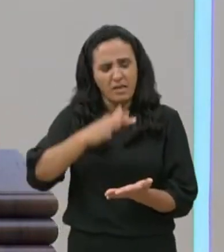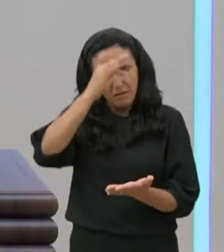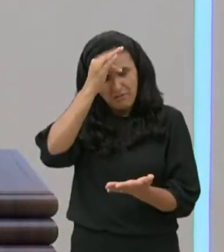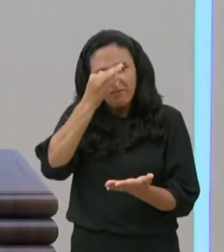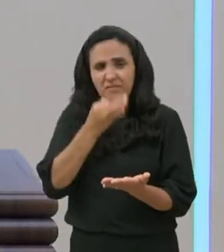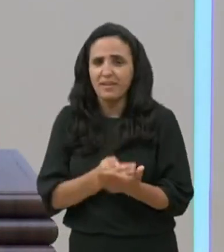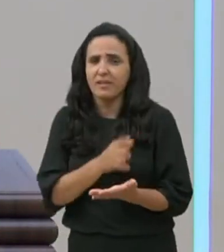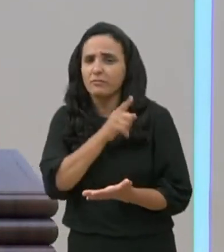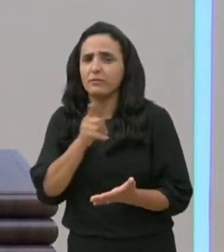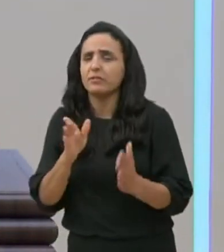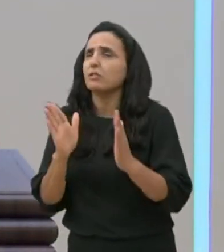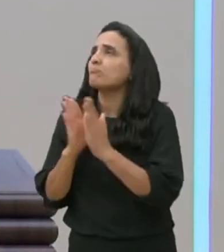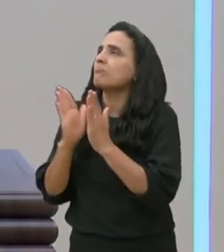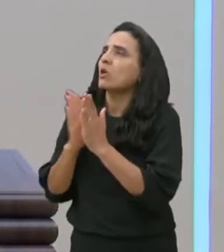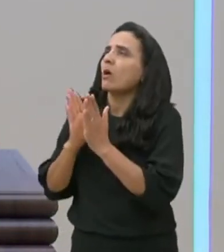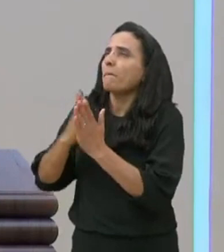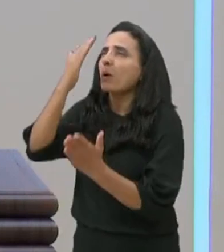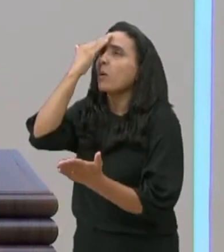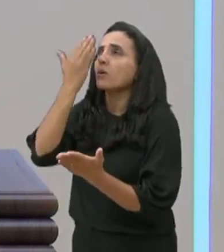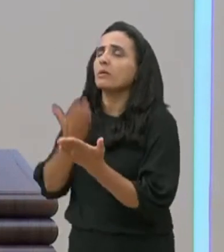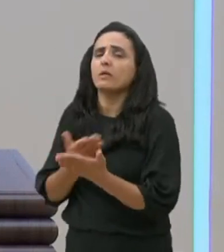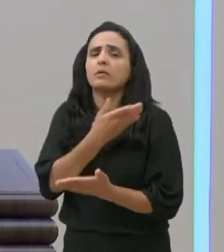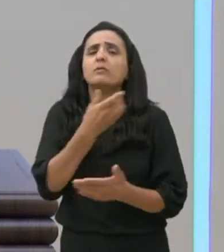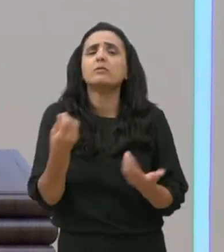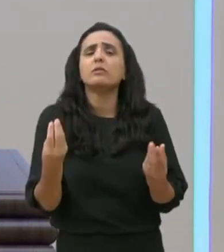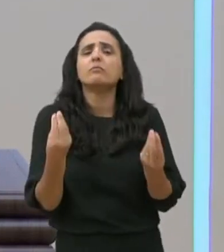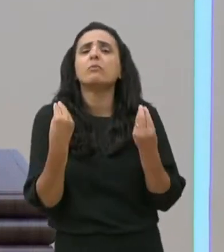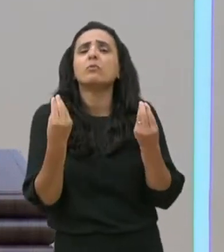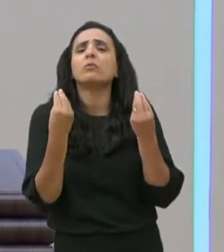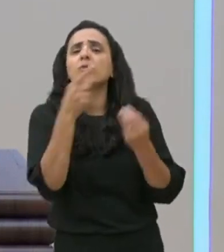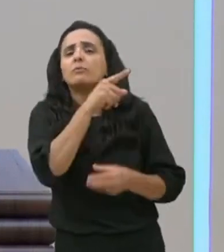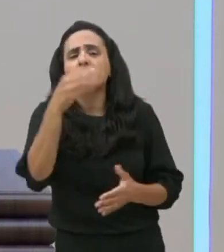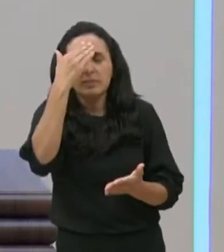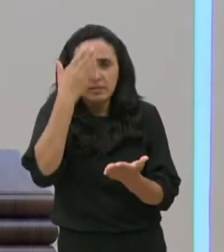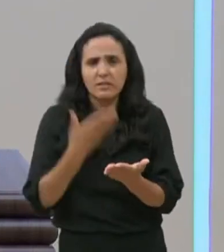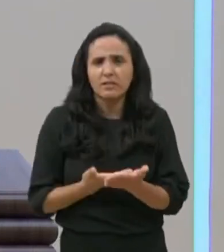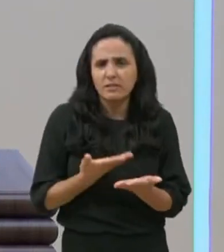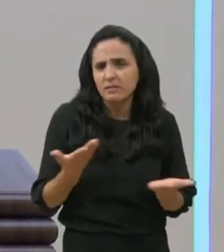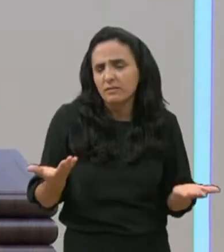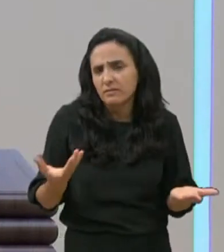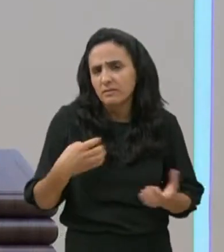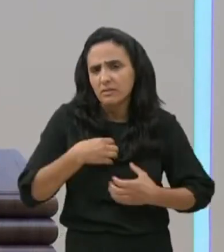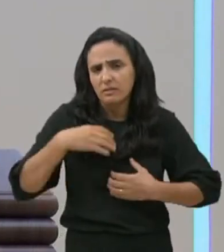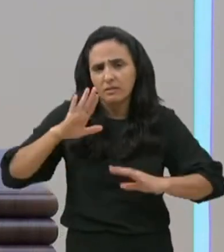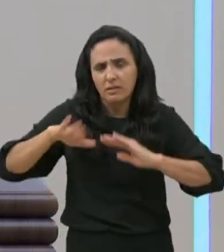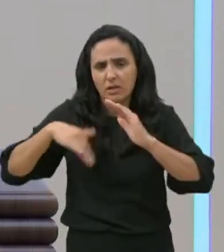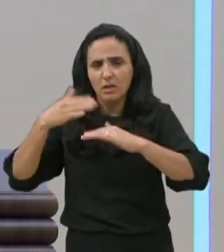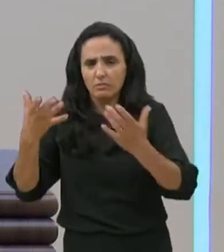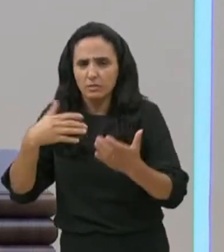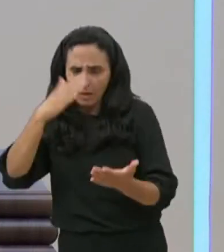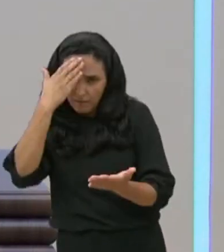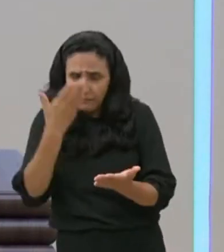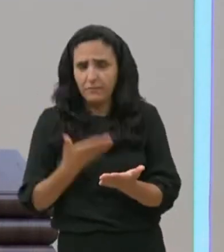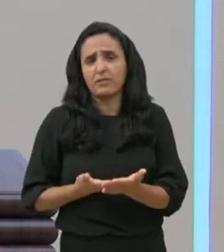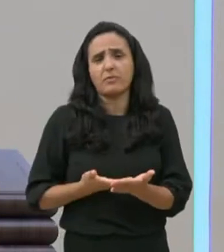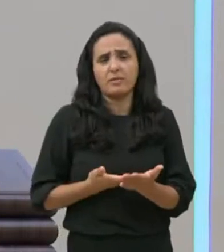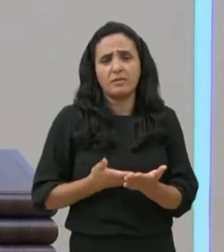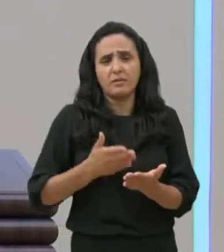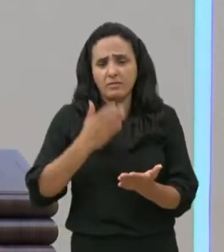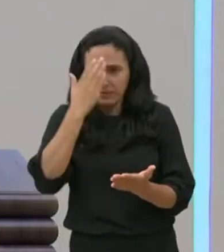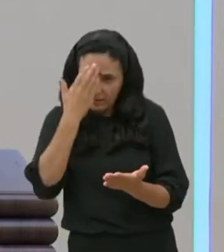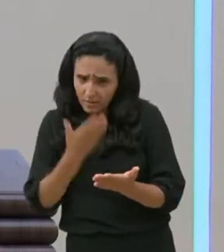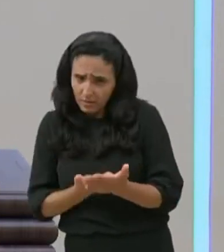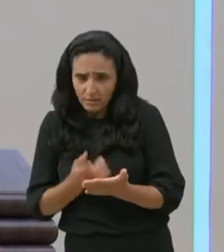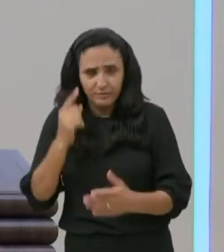como, tu creste, como é que você creu, você creu, uma forma firme, confiante, ou você